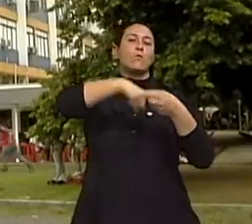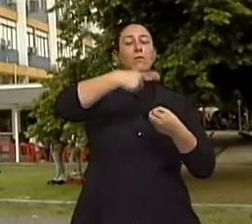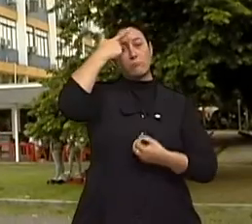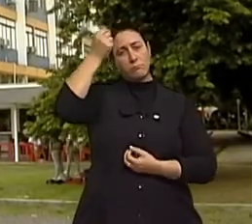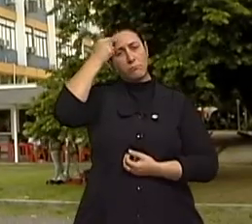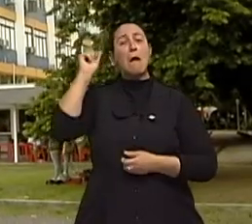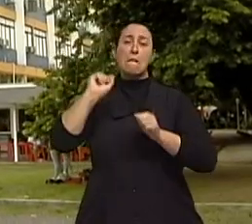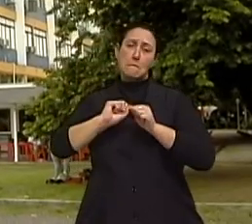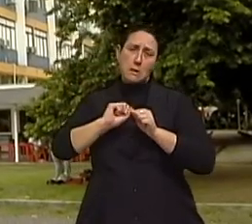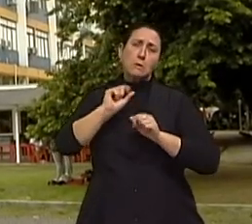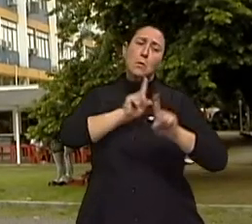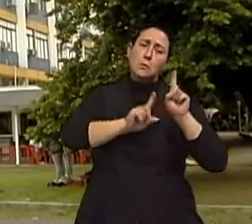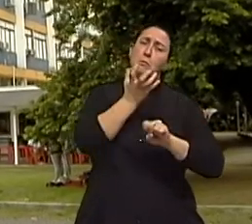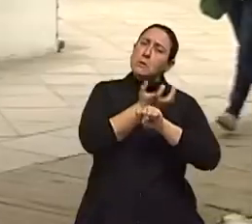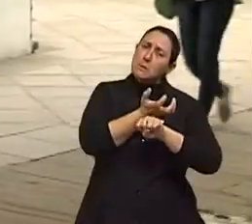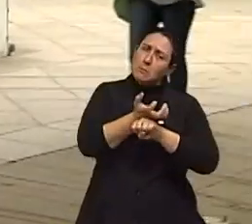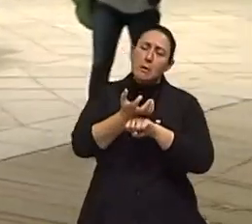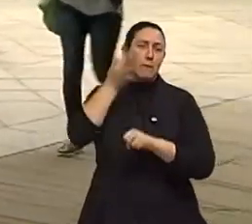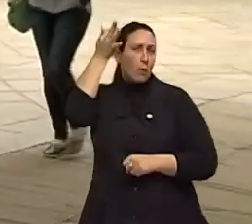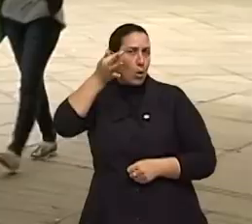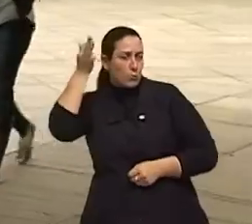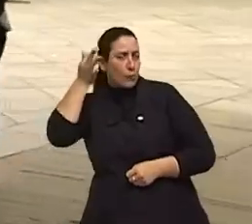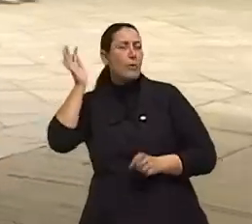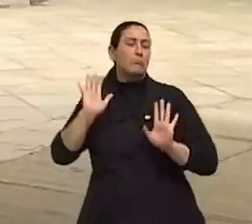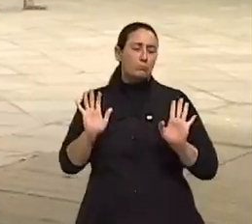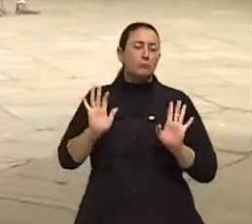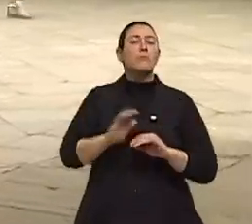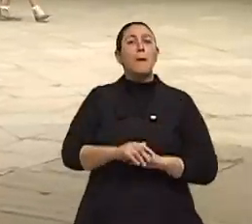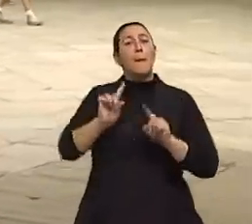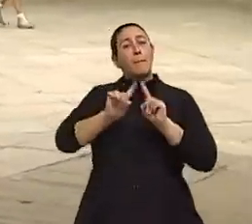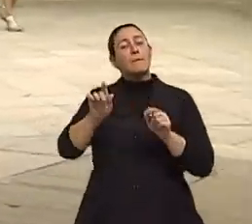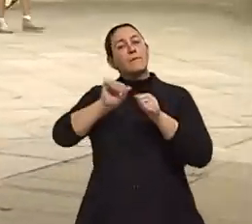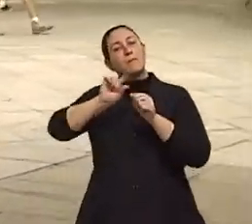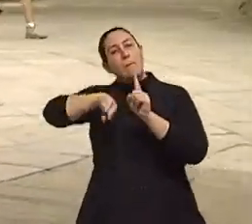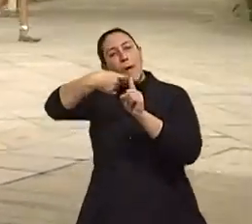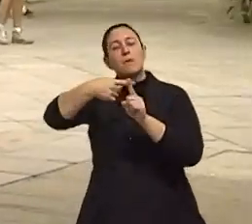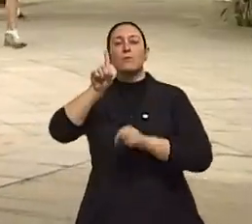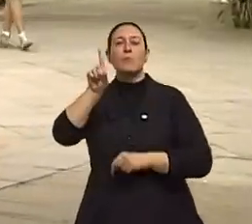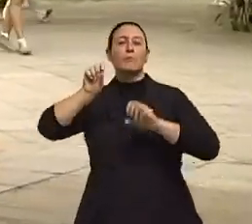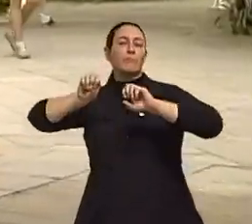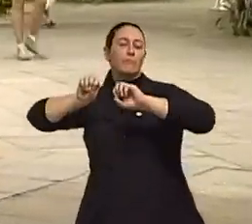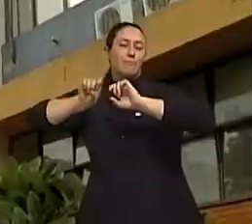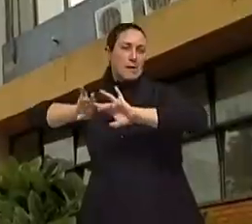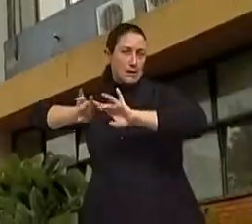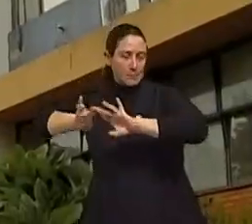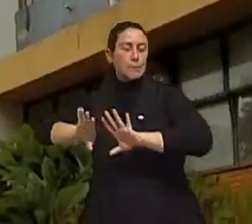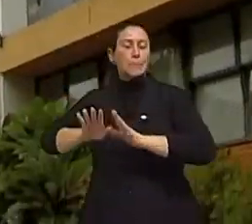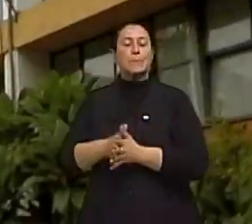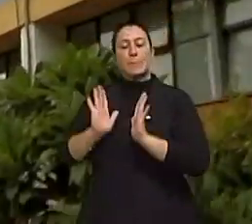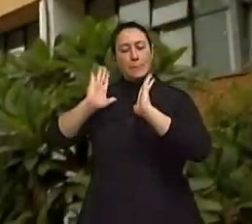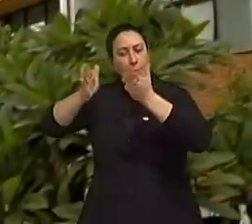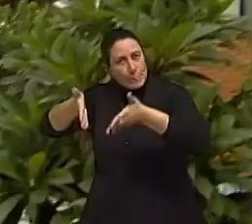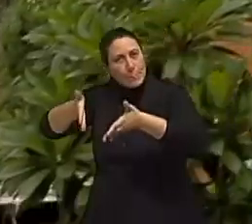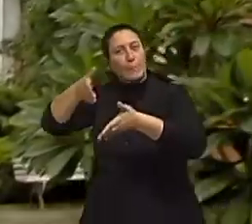fez algumas disciplinas do curso de filosofia, além de uma especialização. Pouco tempo depois, surgiu